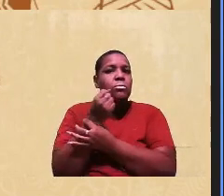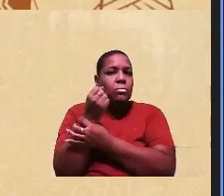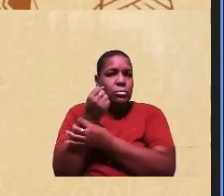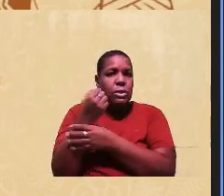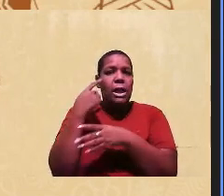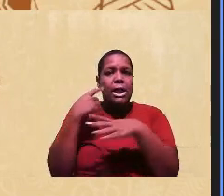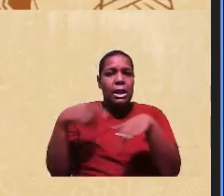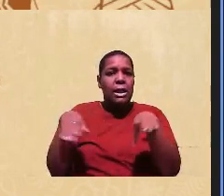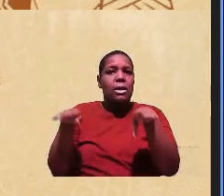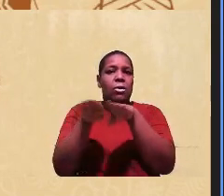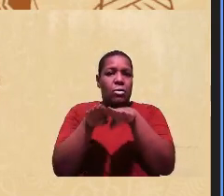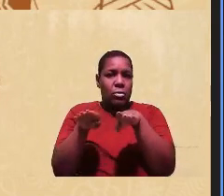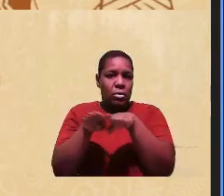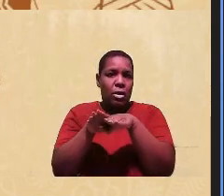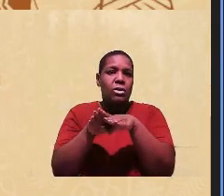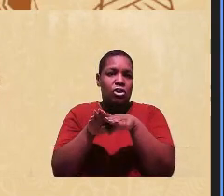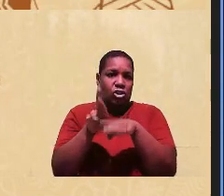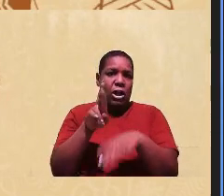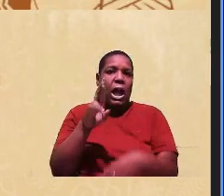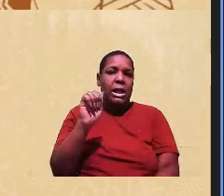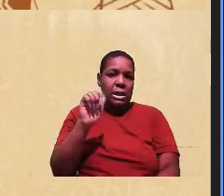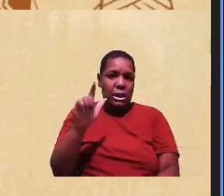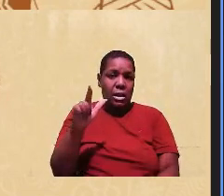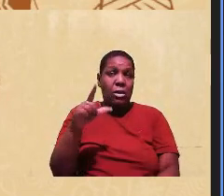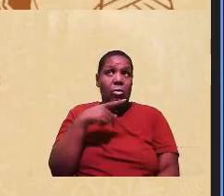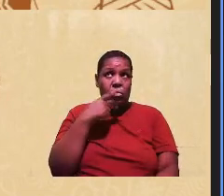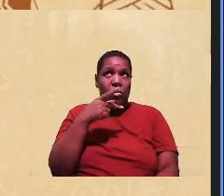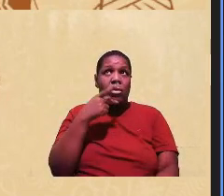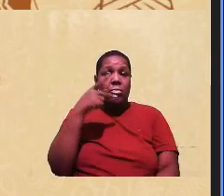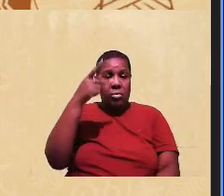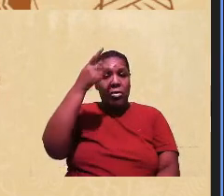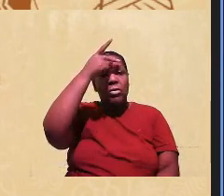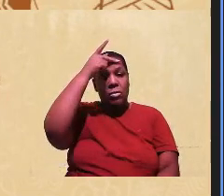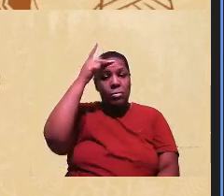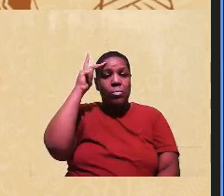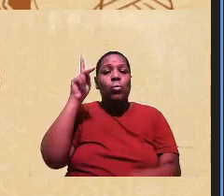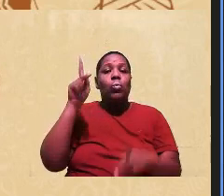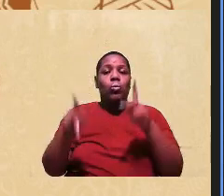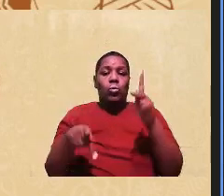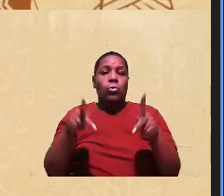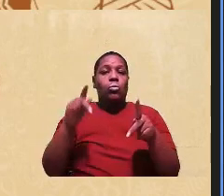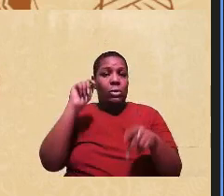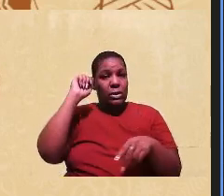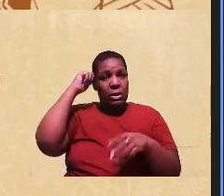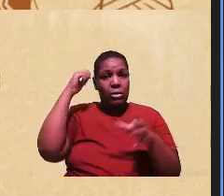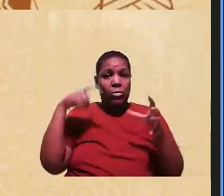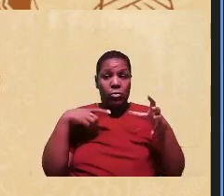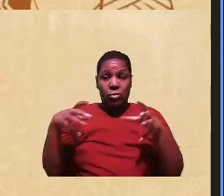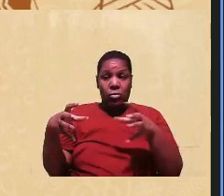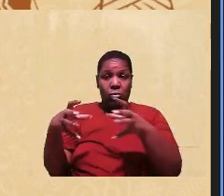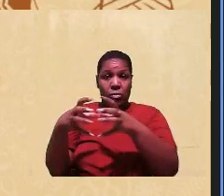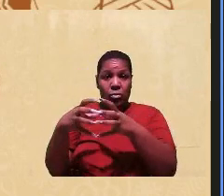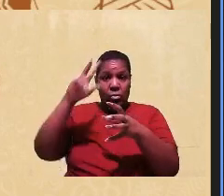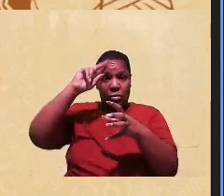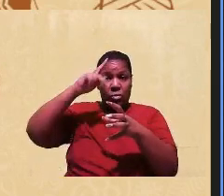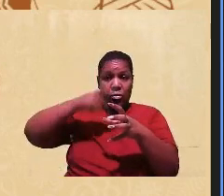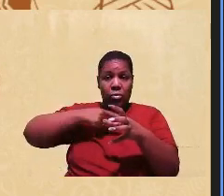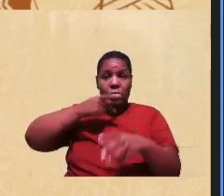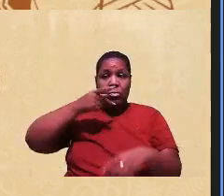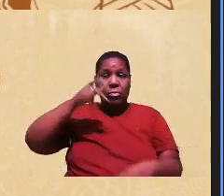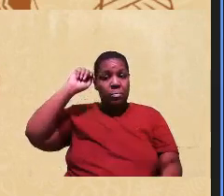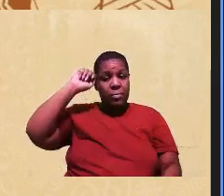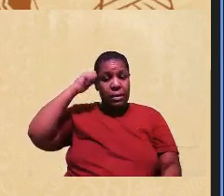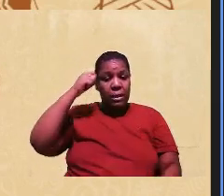Racial, que diz que a população negra é o conjunto das pessoas autodeclaradas pretas e